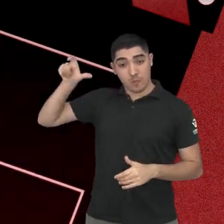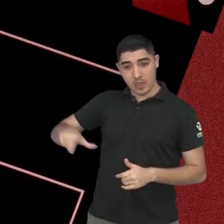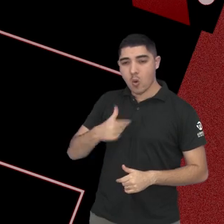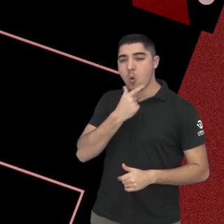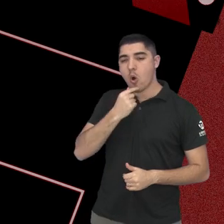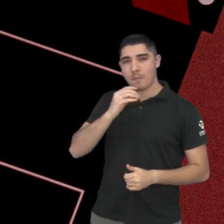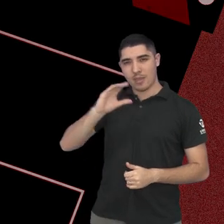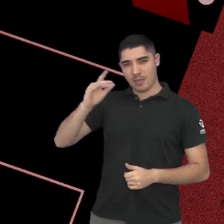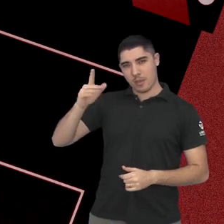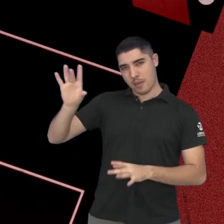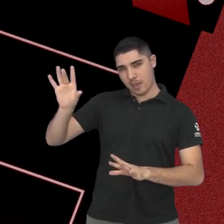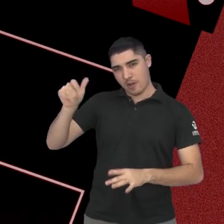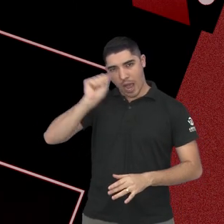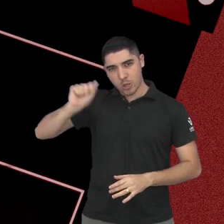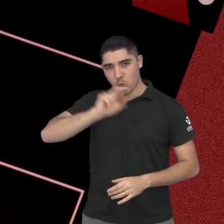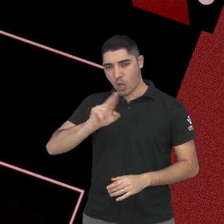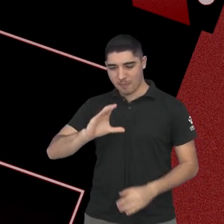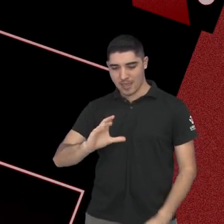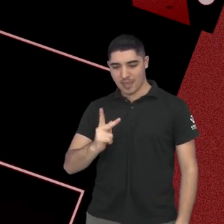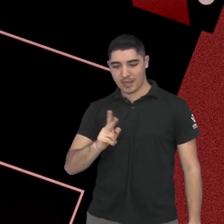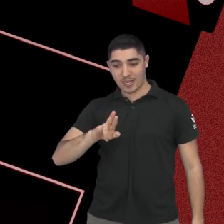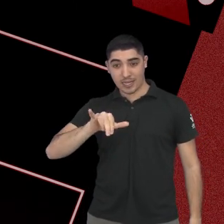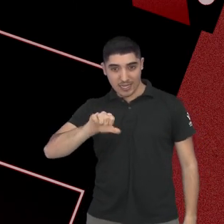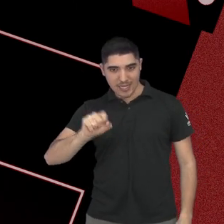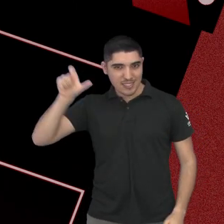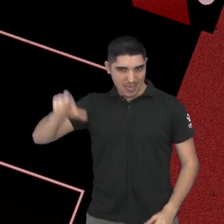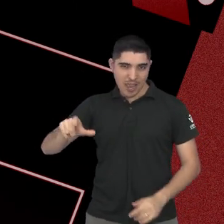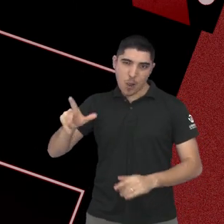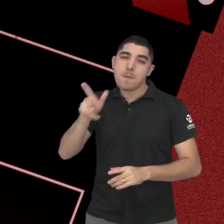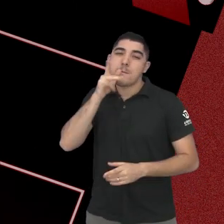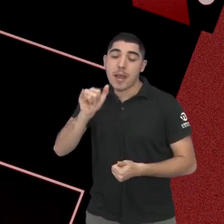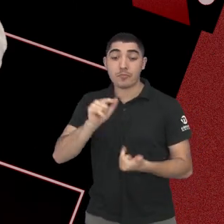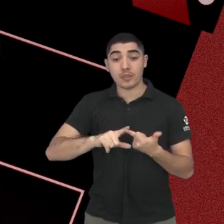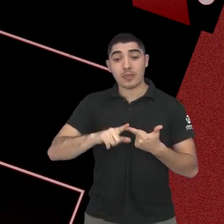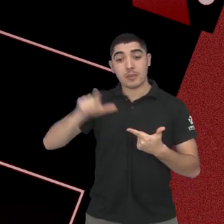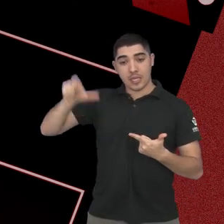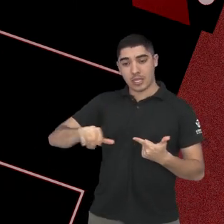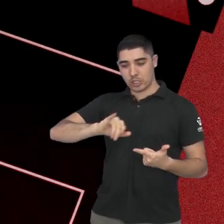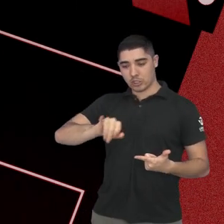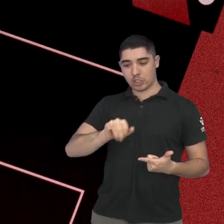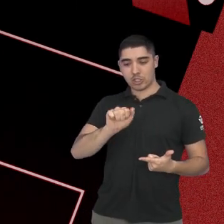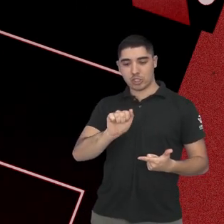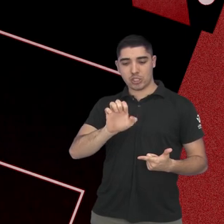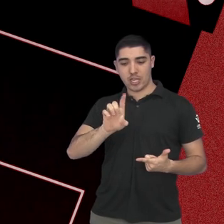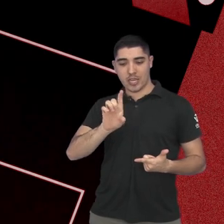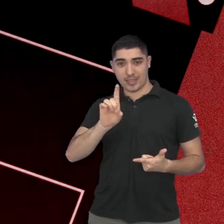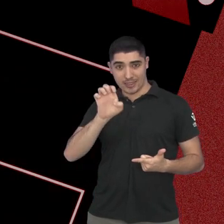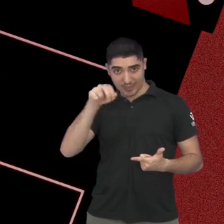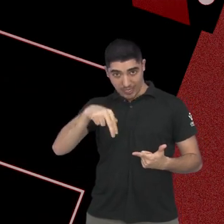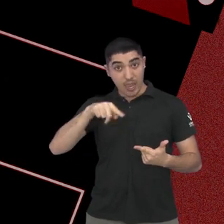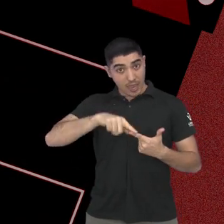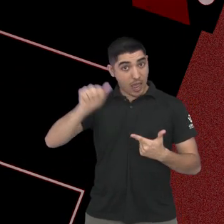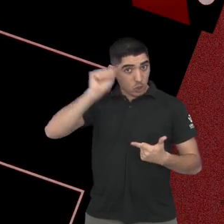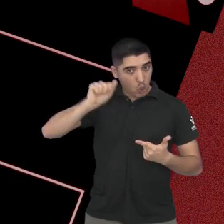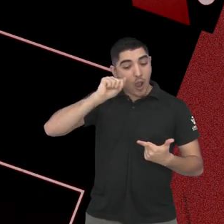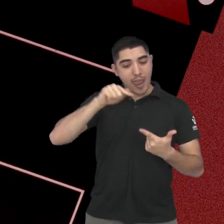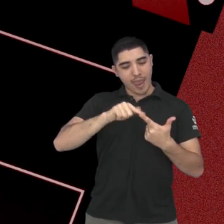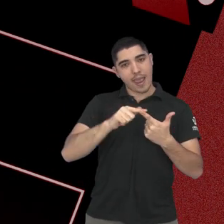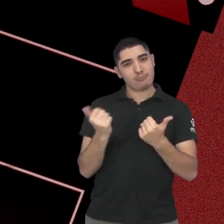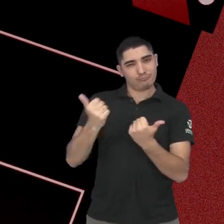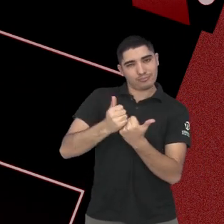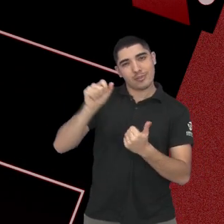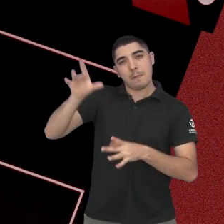muito bem no papel de pai, que está lutando pela família. E também do ator Jaden Martell, que interpreta o dúbio Jacob.